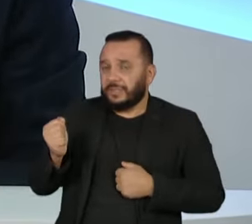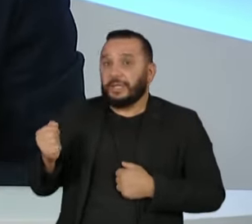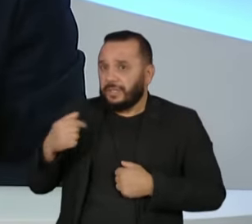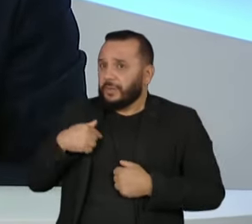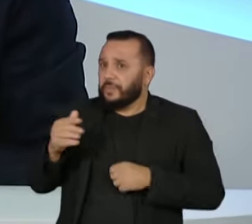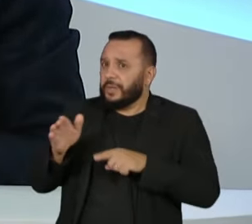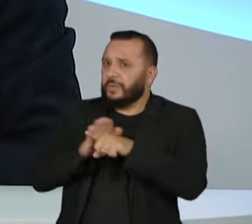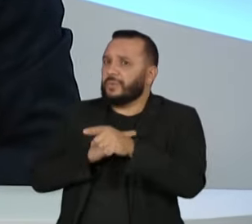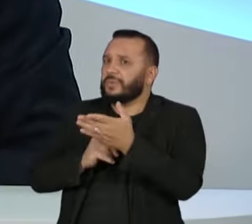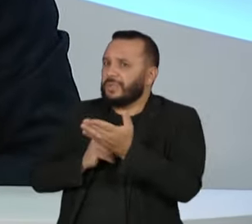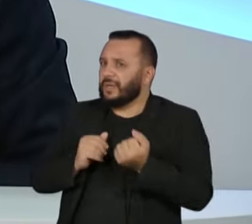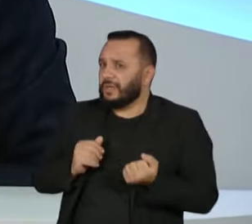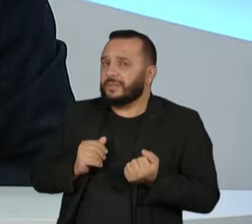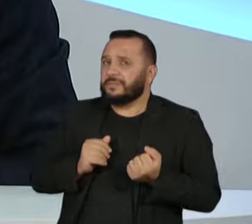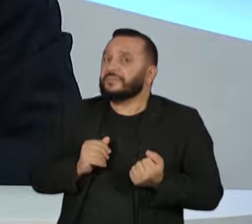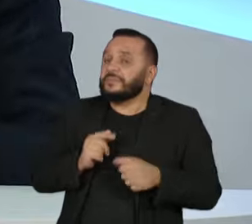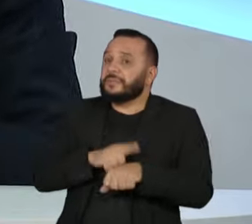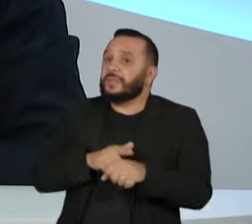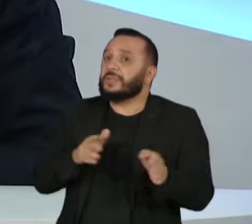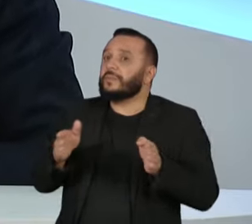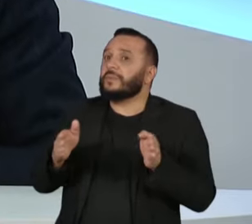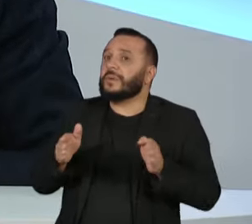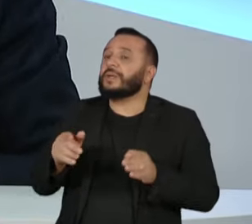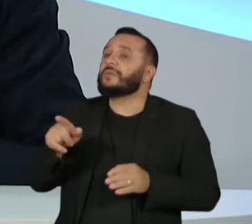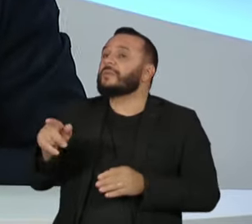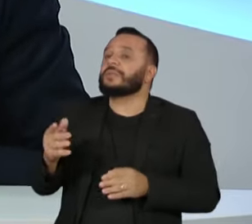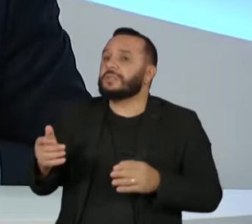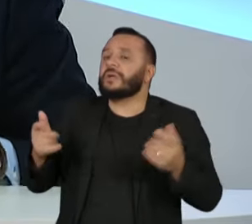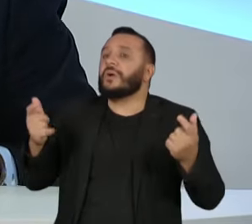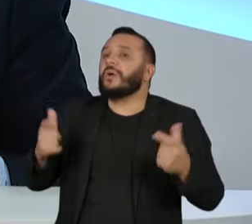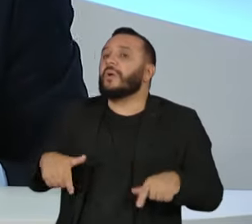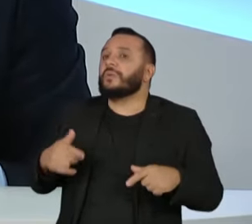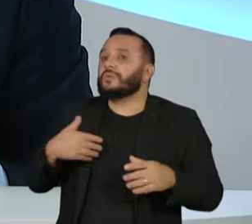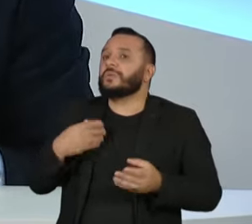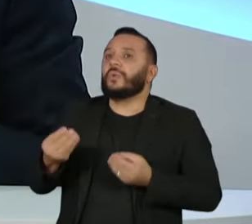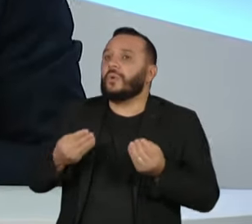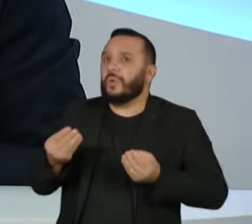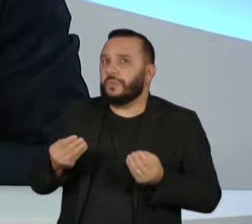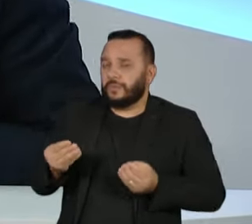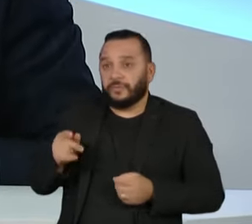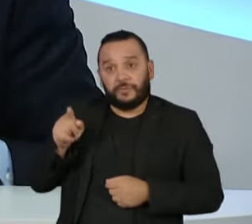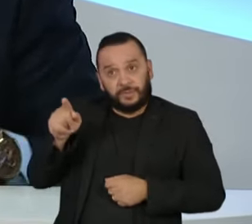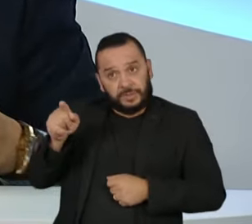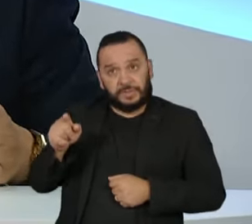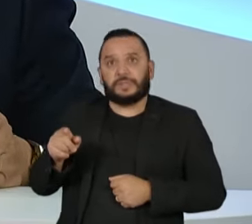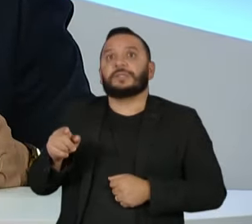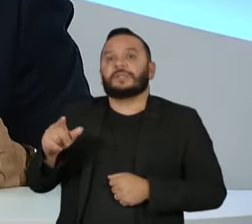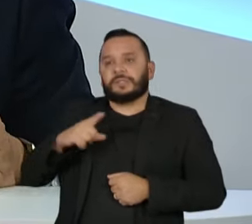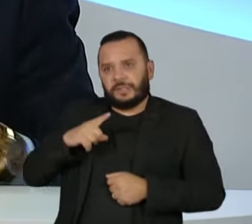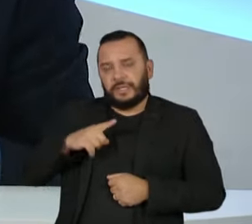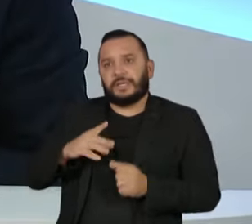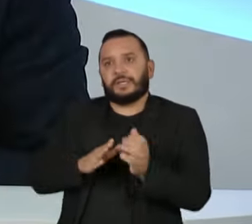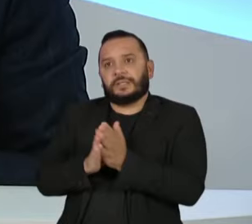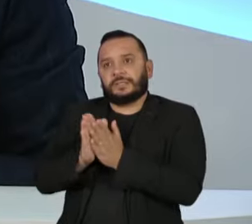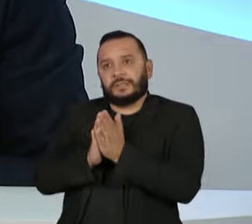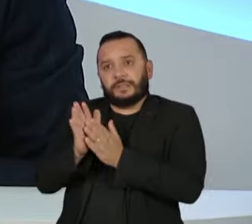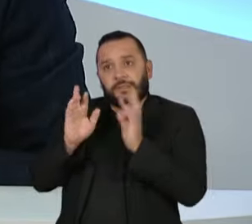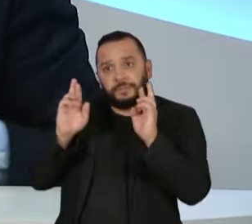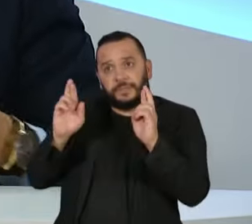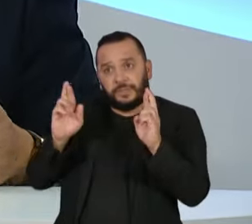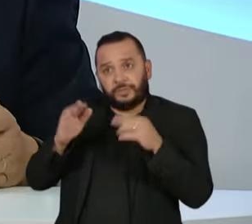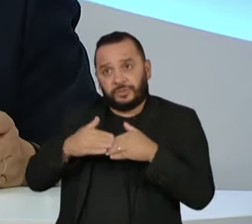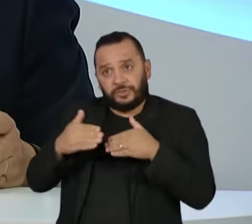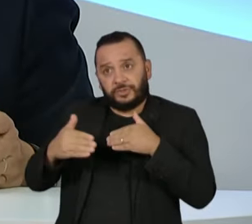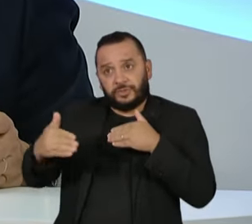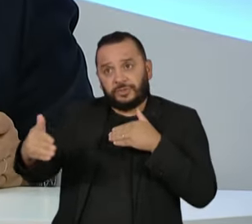piauienses é, neste momento, em que lugar o senhor está nesse tabuleiro? O senhor tem essa expectativa? Isso é